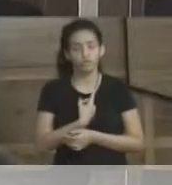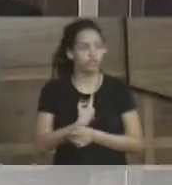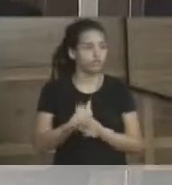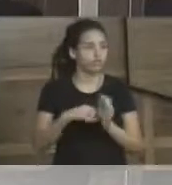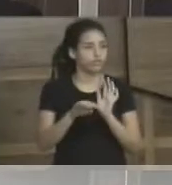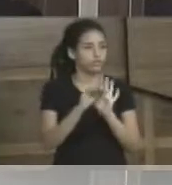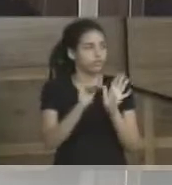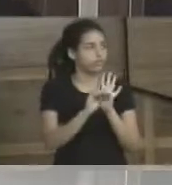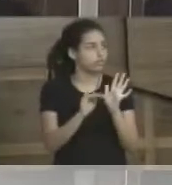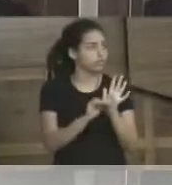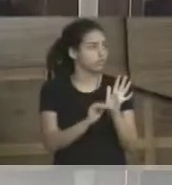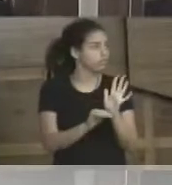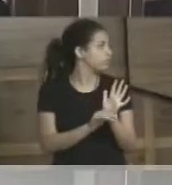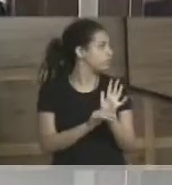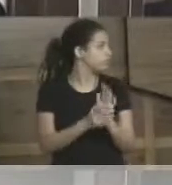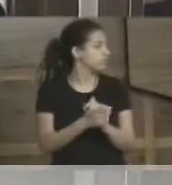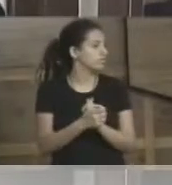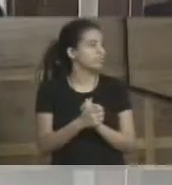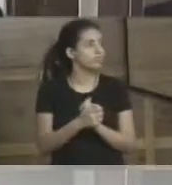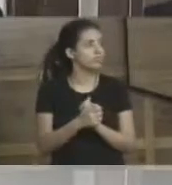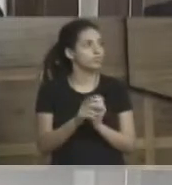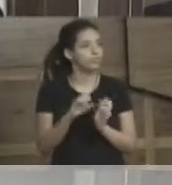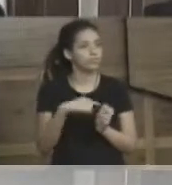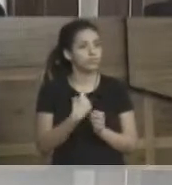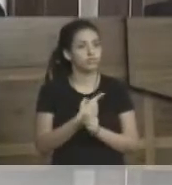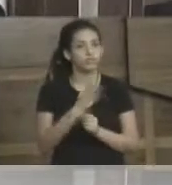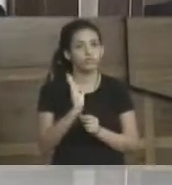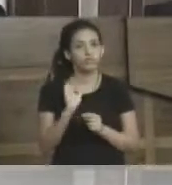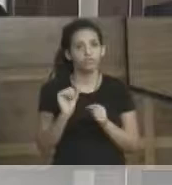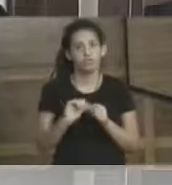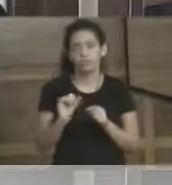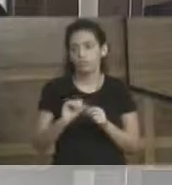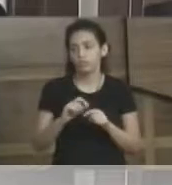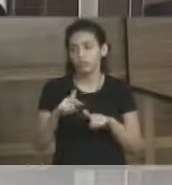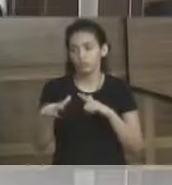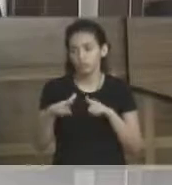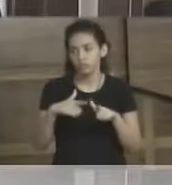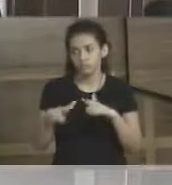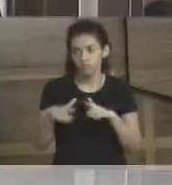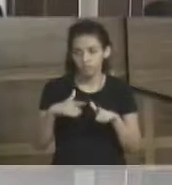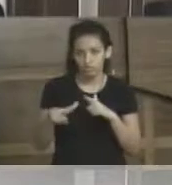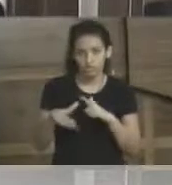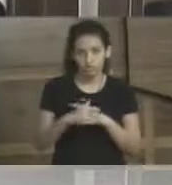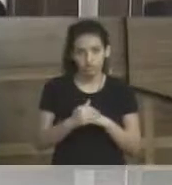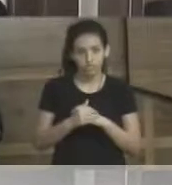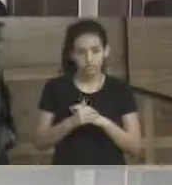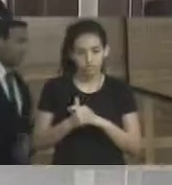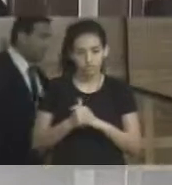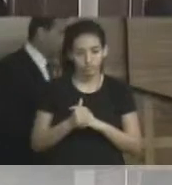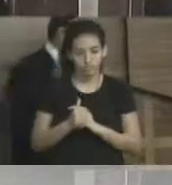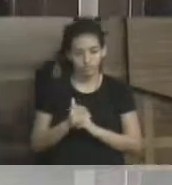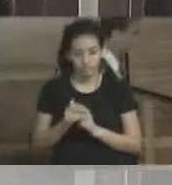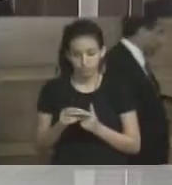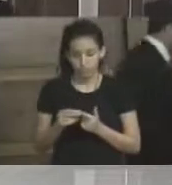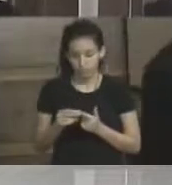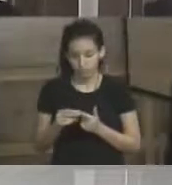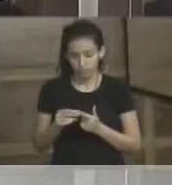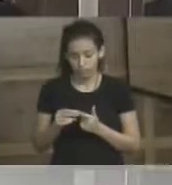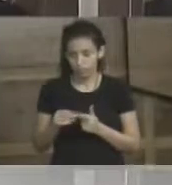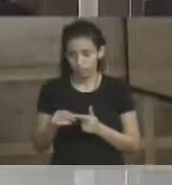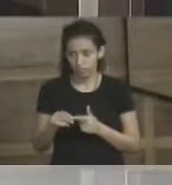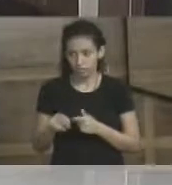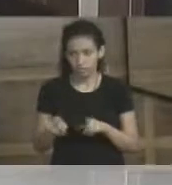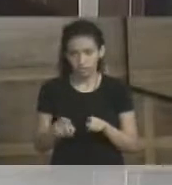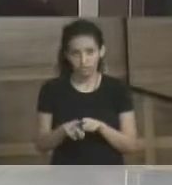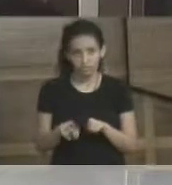pautando pouco aqui, nos bastidores, a gente já tem feito um trabalho de relacionamento com o setor. Outra